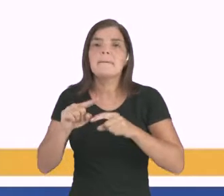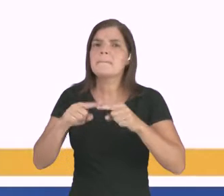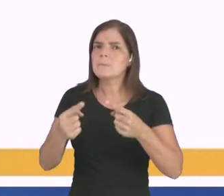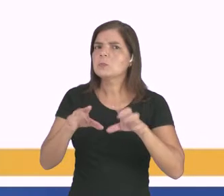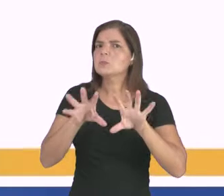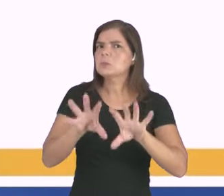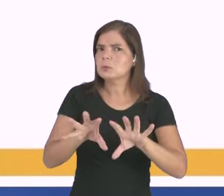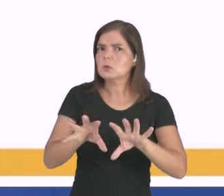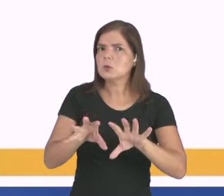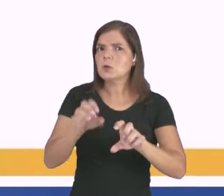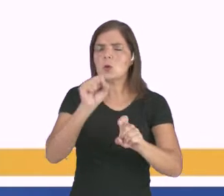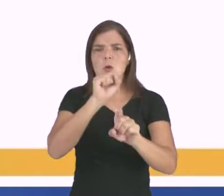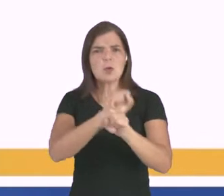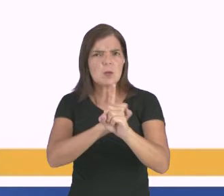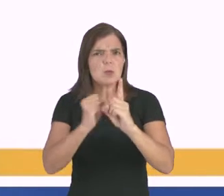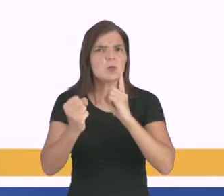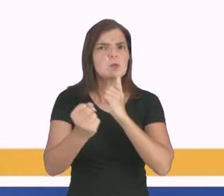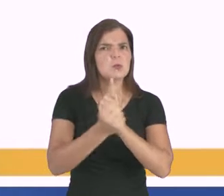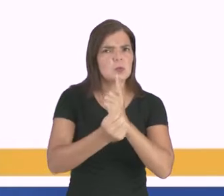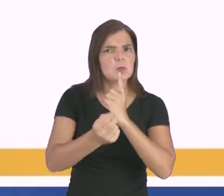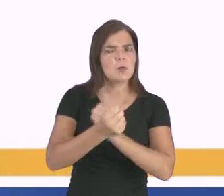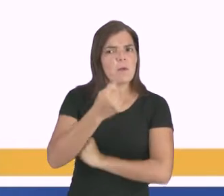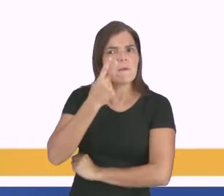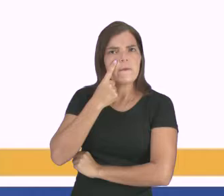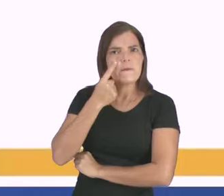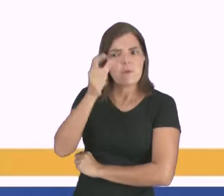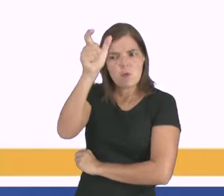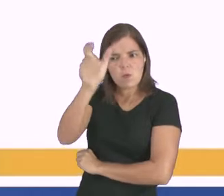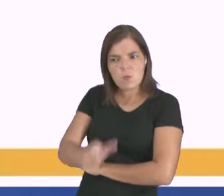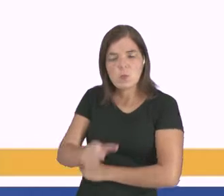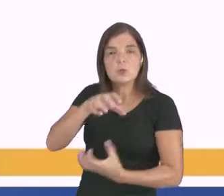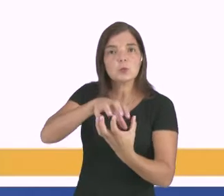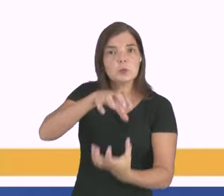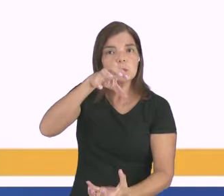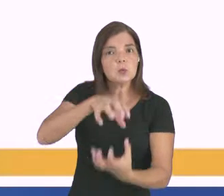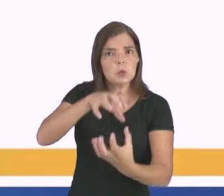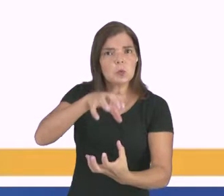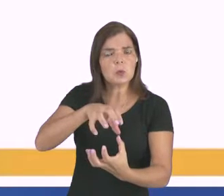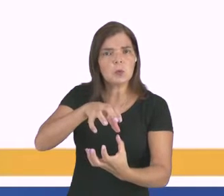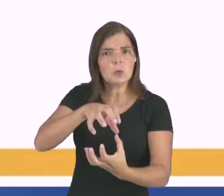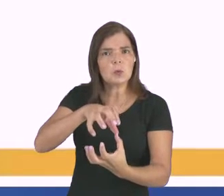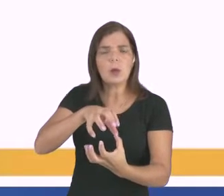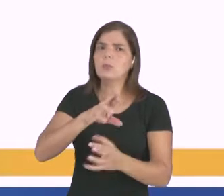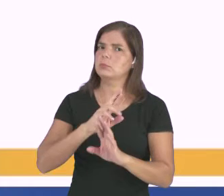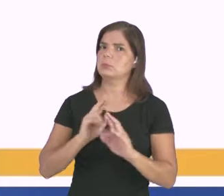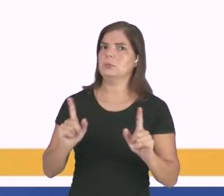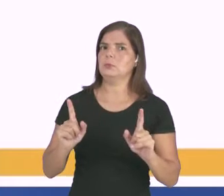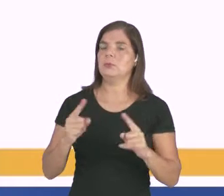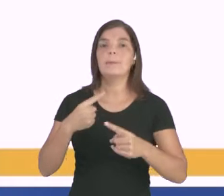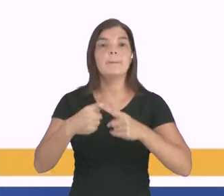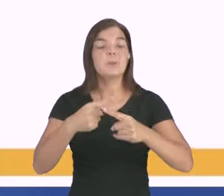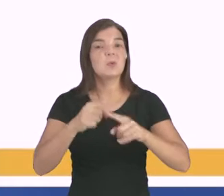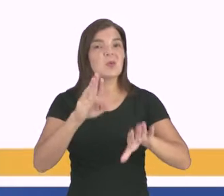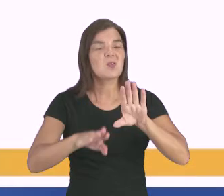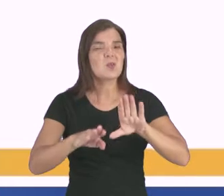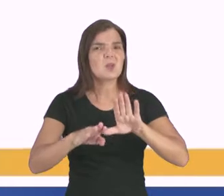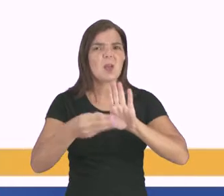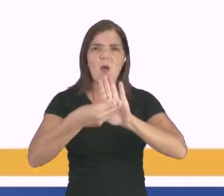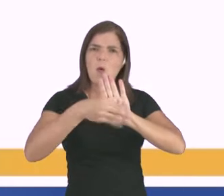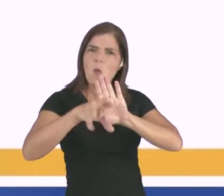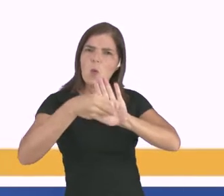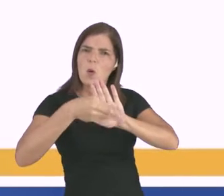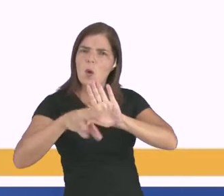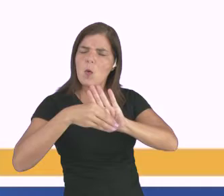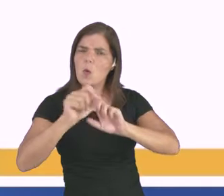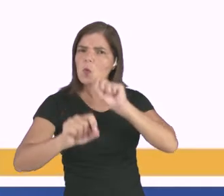forma que a sociedade trata a pessoa idosa é muito contraditória, porque passa uma visão muito